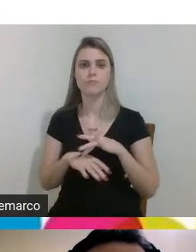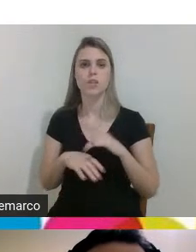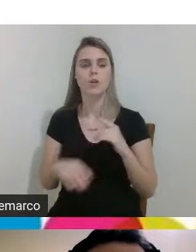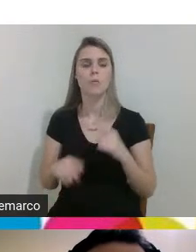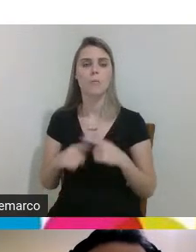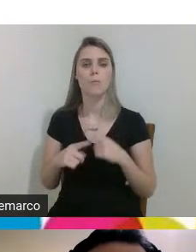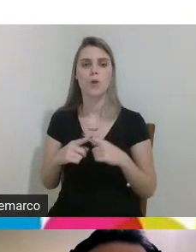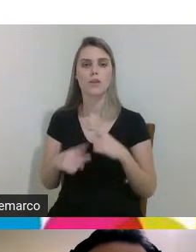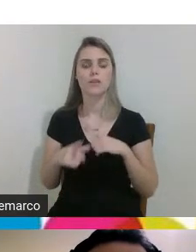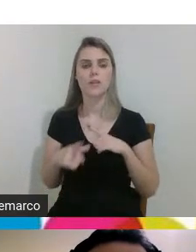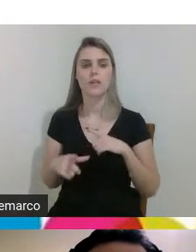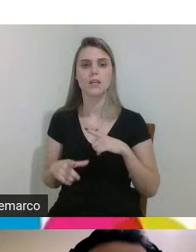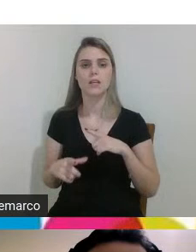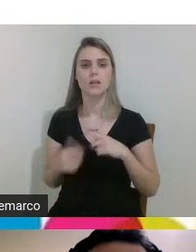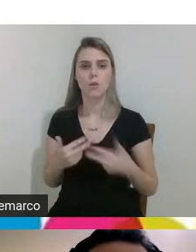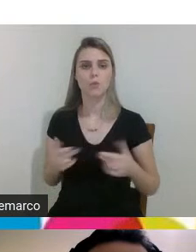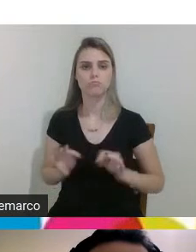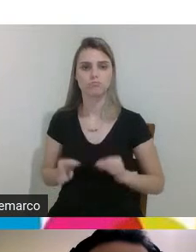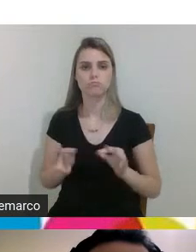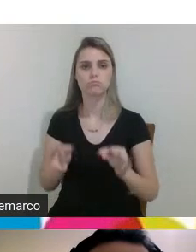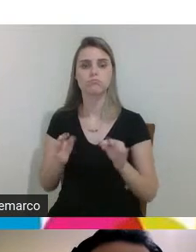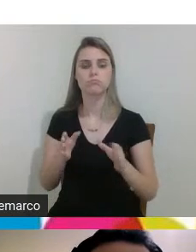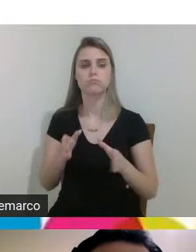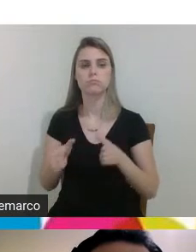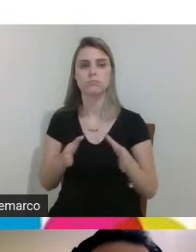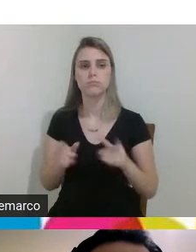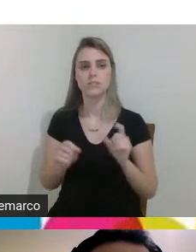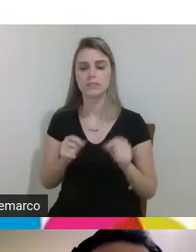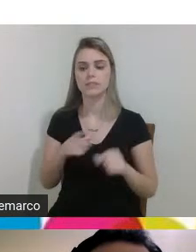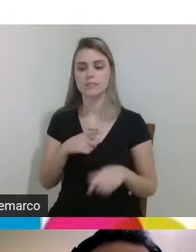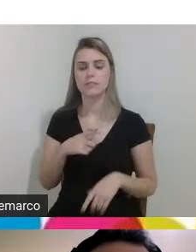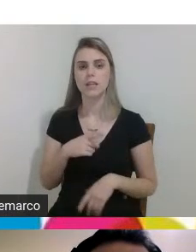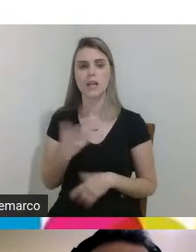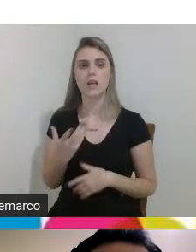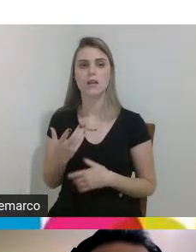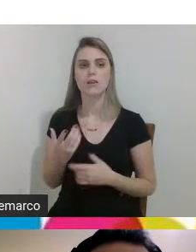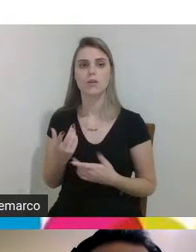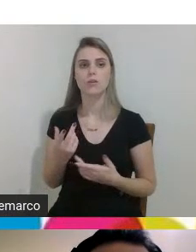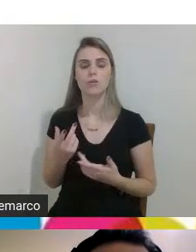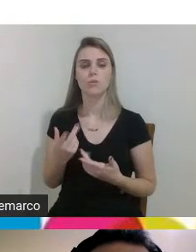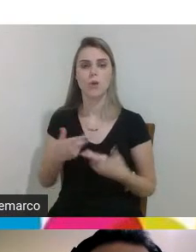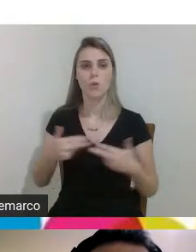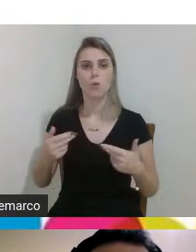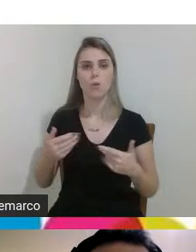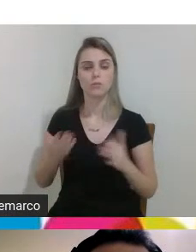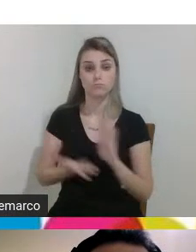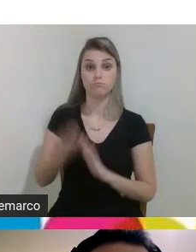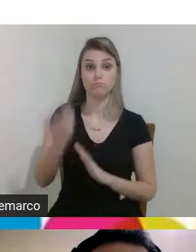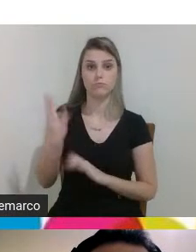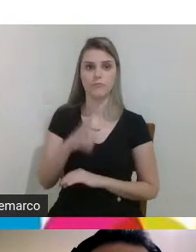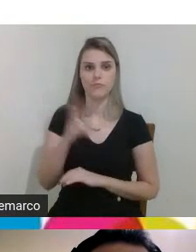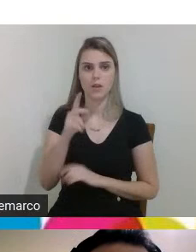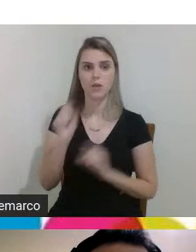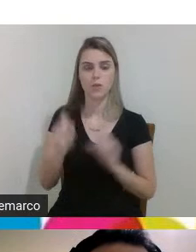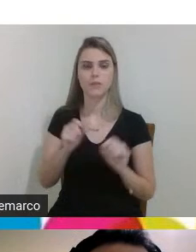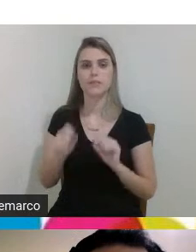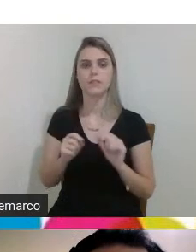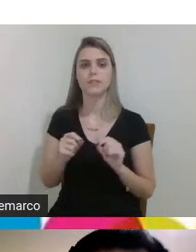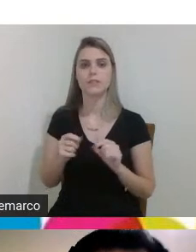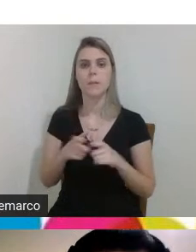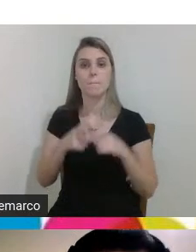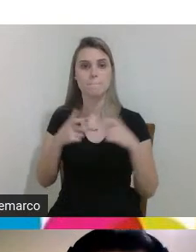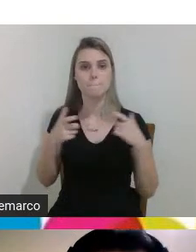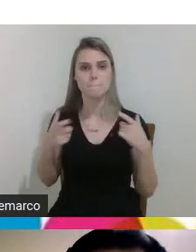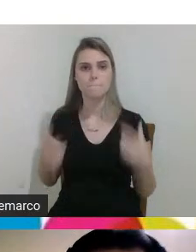de tecnologia assistiva né que tem um custo elevadíssimo né que na grande maioria